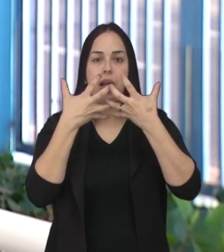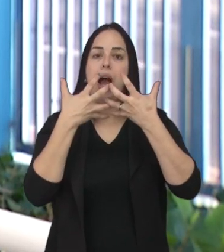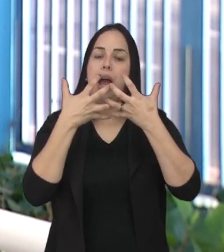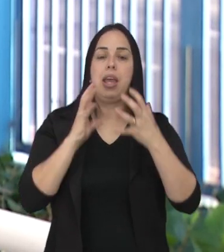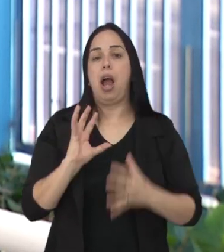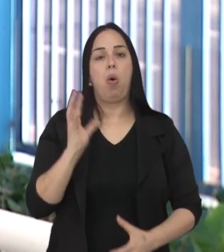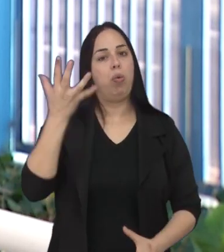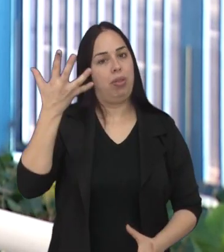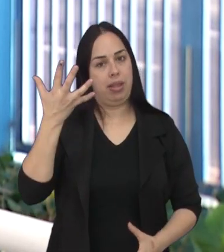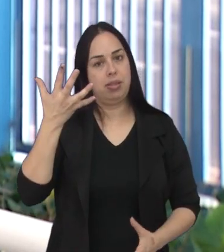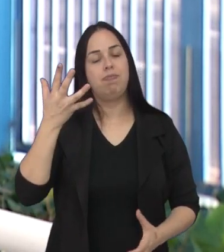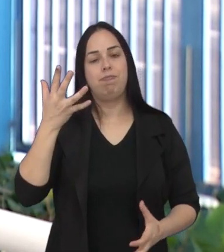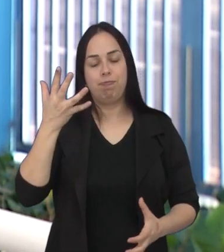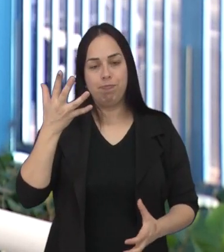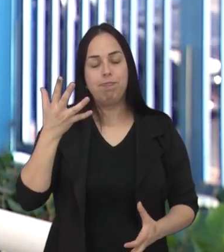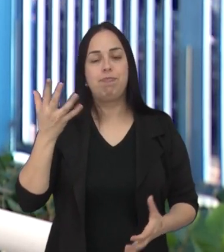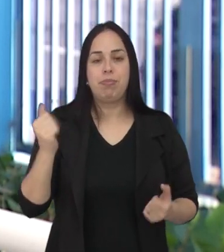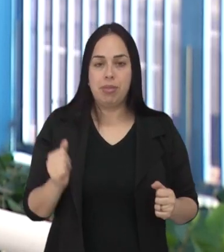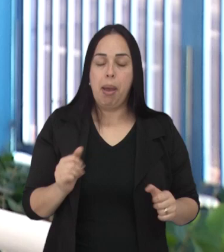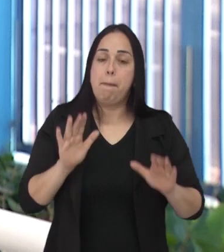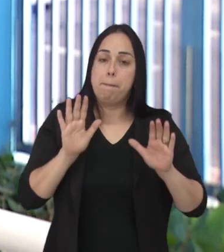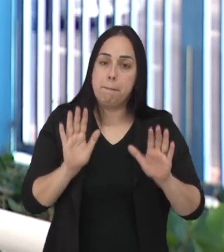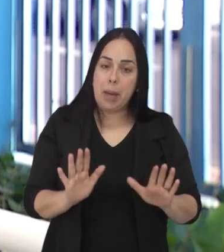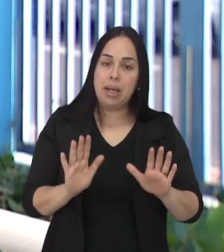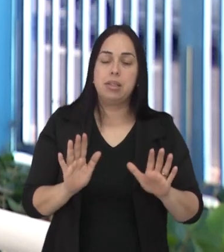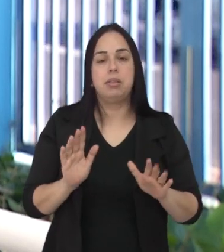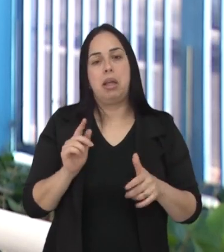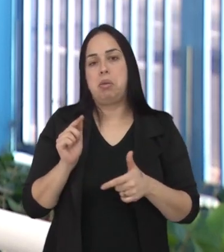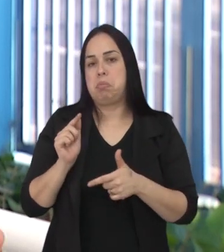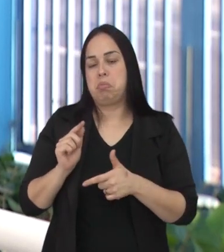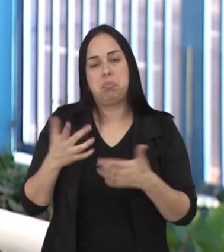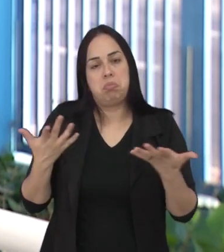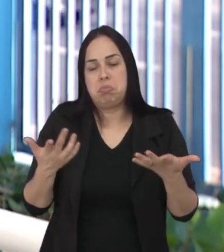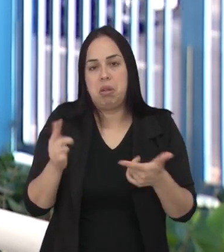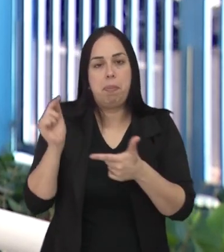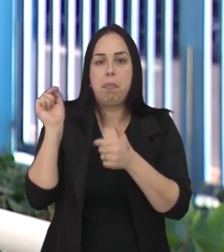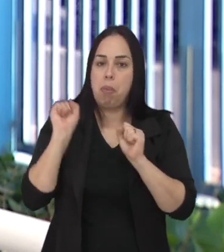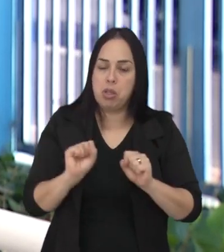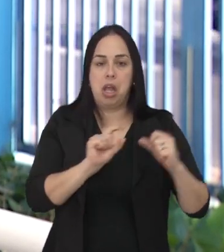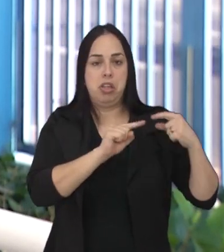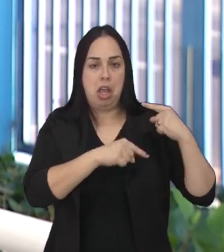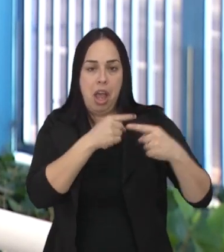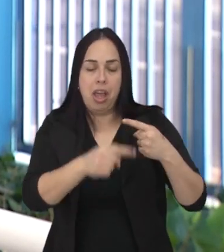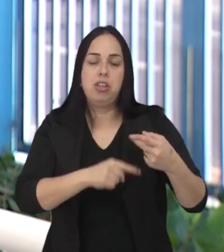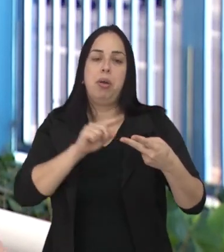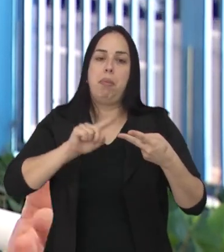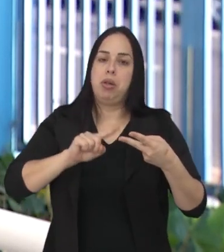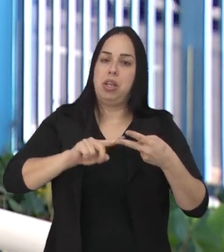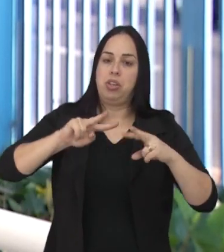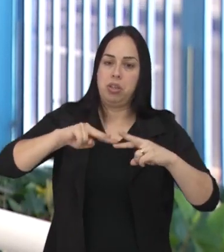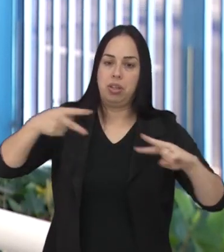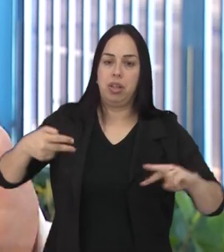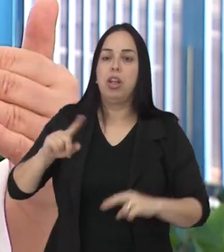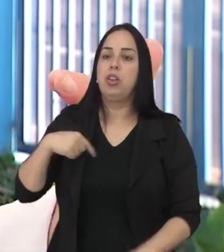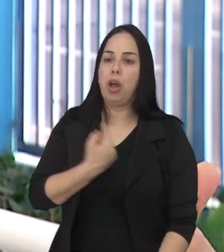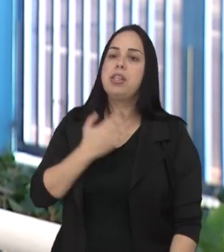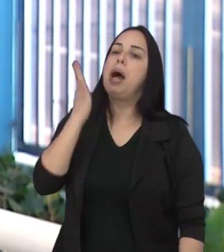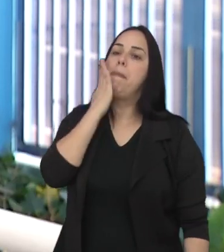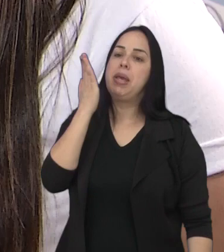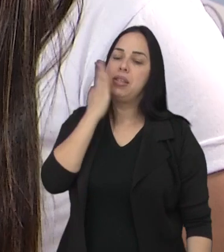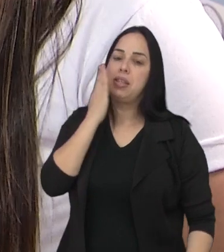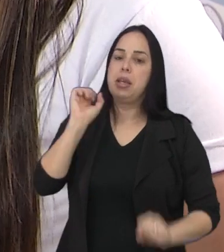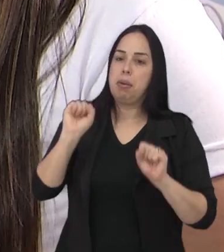dos lados é que acontece a malformação. Isso tem várias causas, pode ser congênito, pode ser